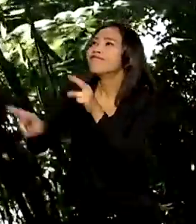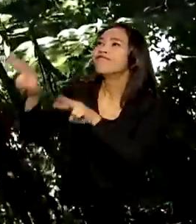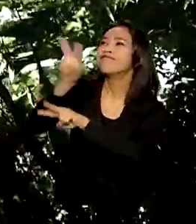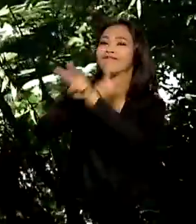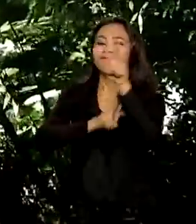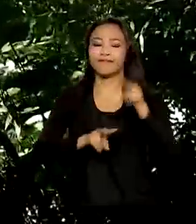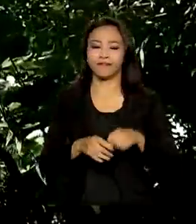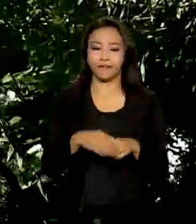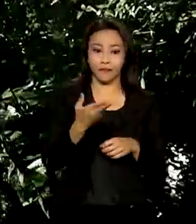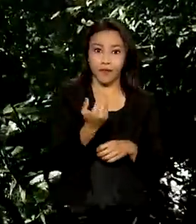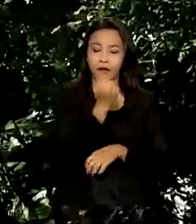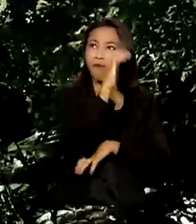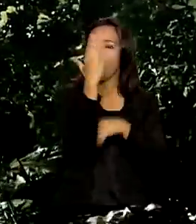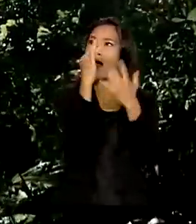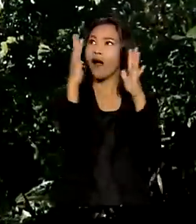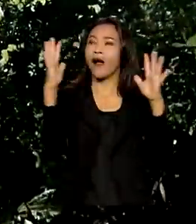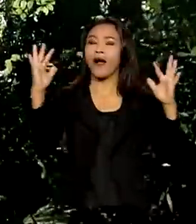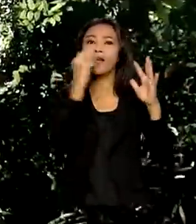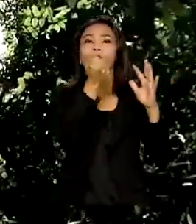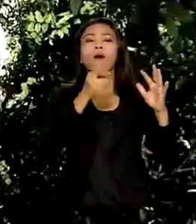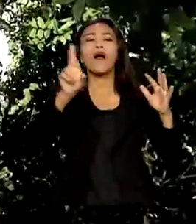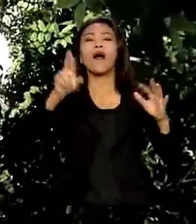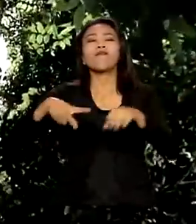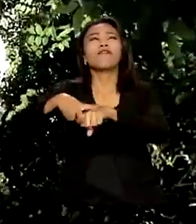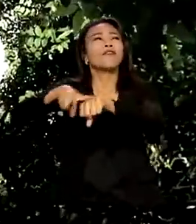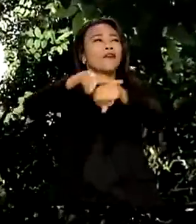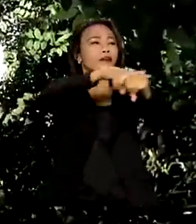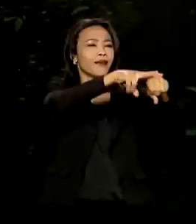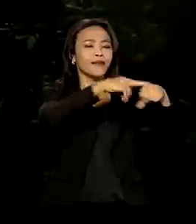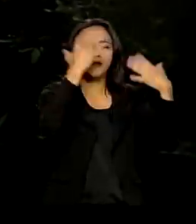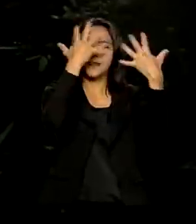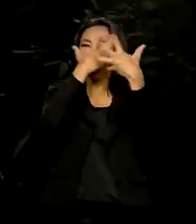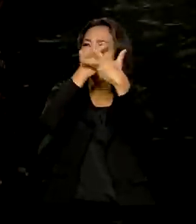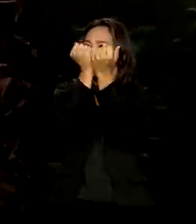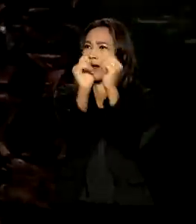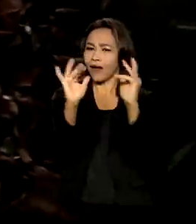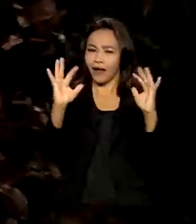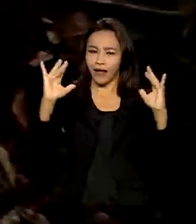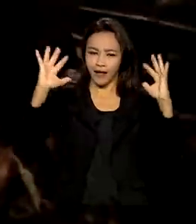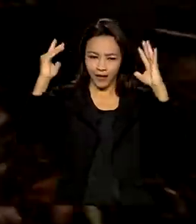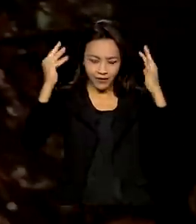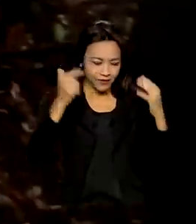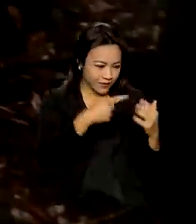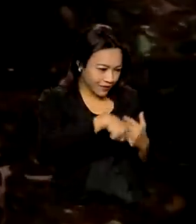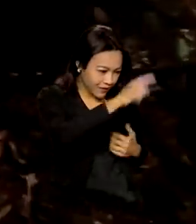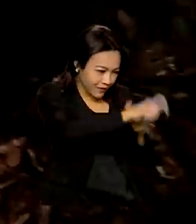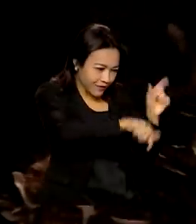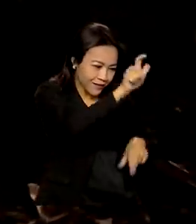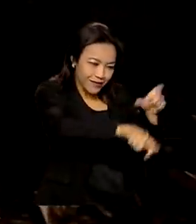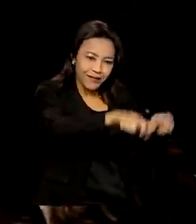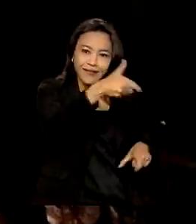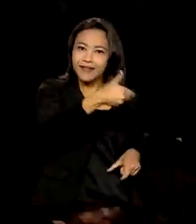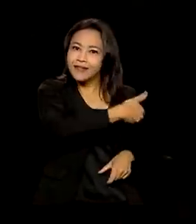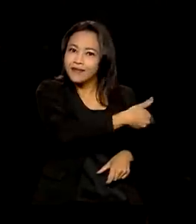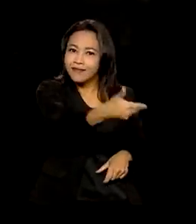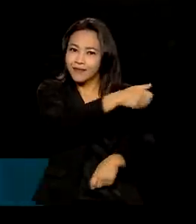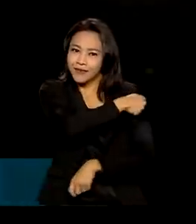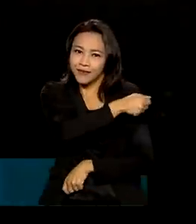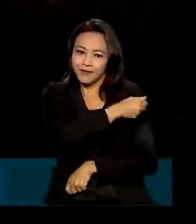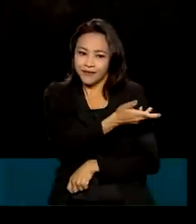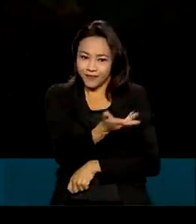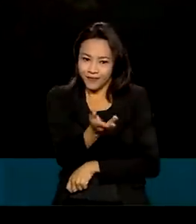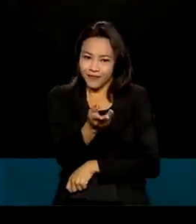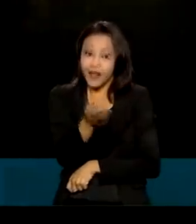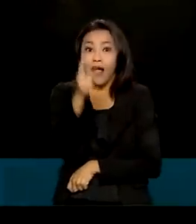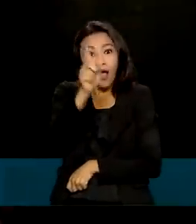Muito verde, ar puro e a beleza da natureza ao alcance dos olhos e das mãos. Estamos